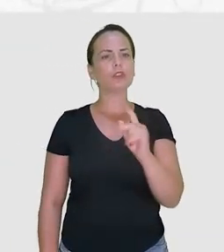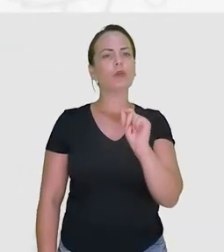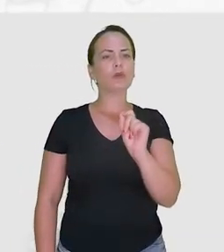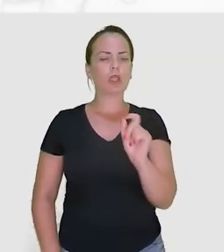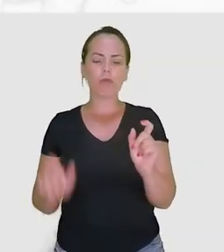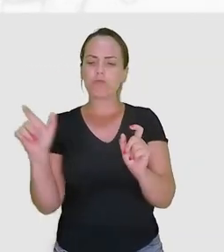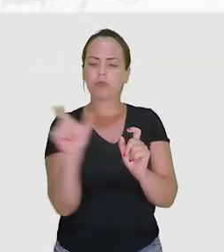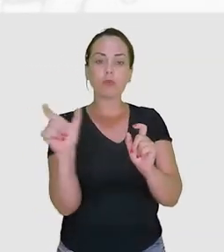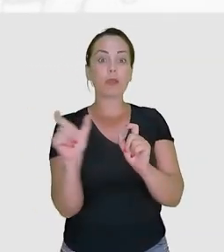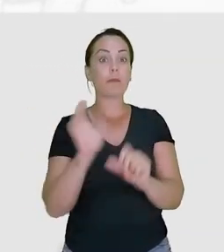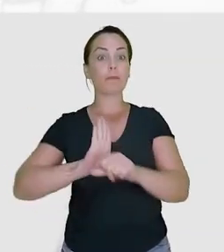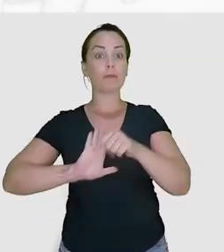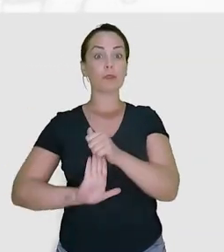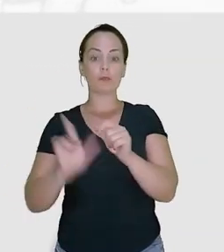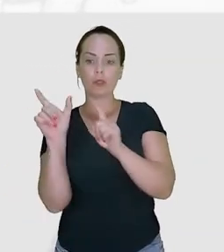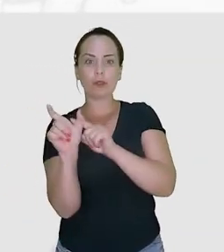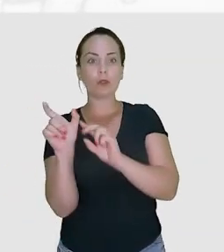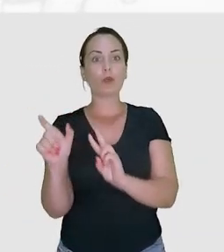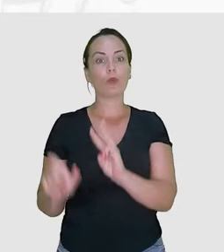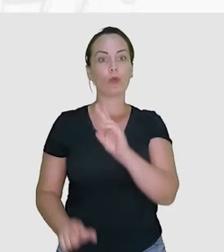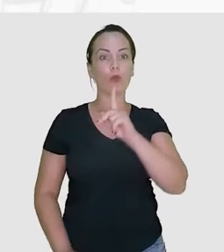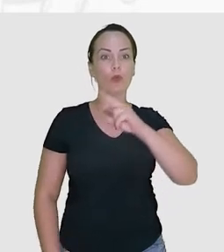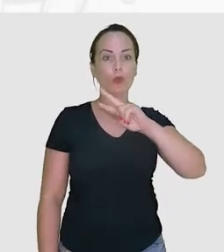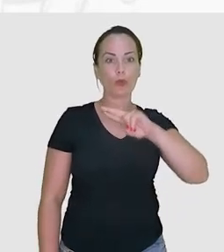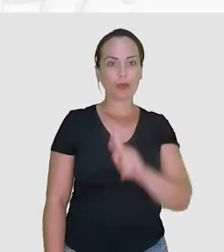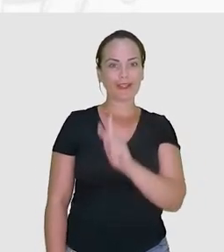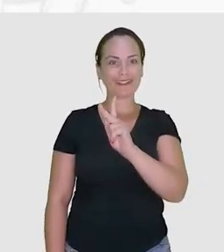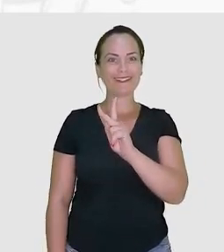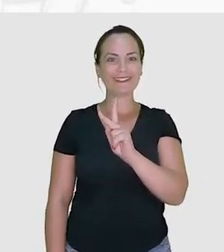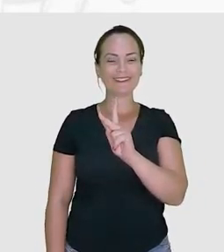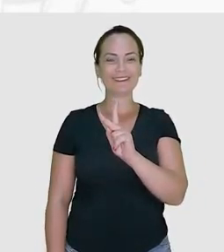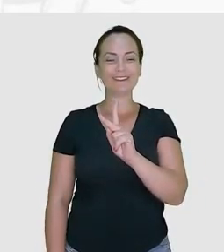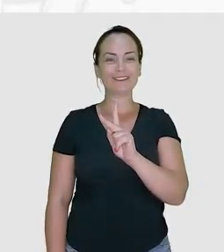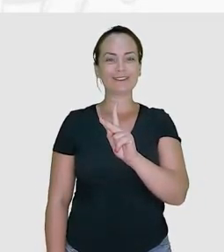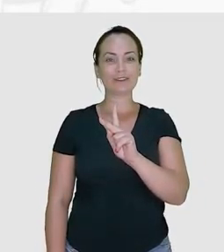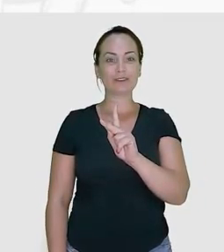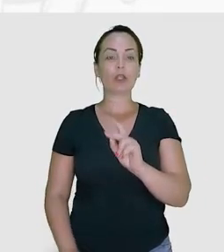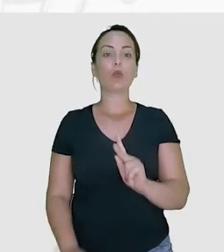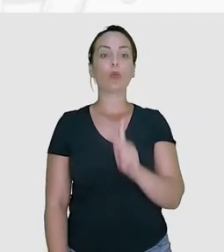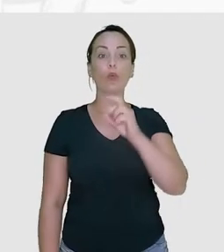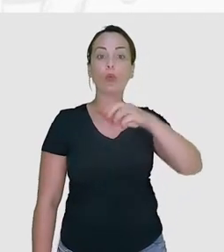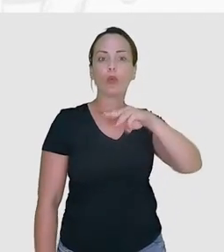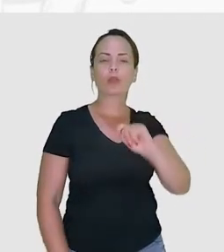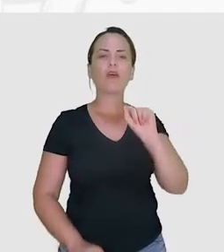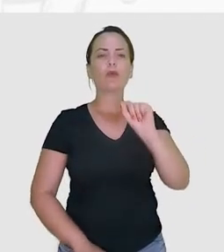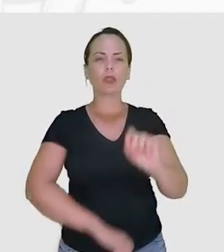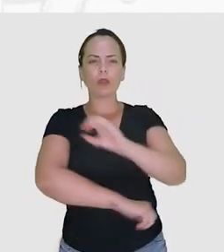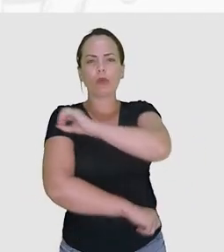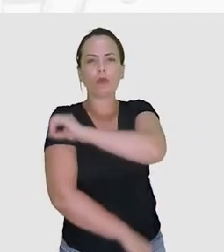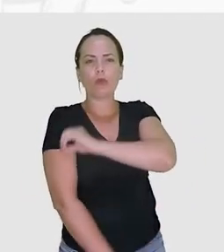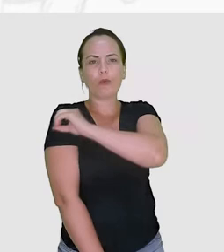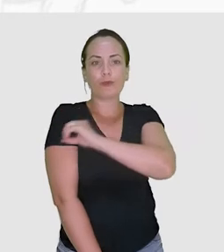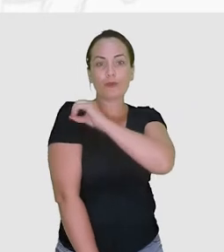Vocês sabem o que significa WASH? O nome WASH é uma sigla formada pelas primeiras letras das palavras, workshop e aficionados em